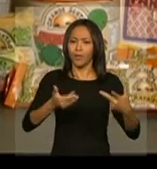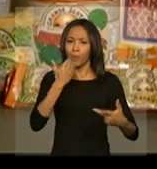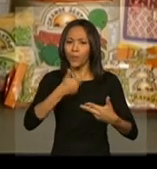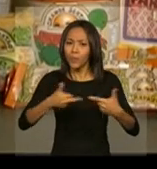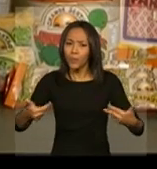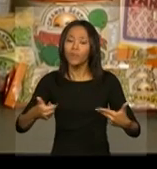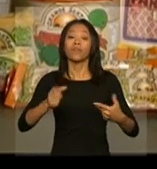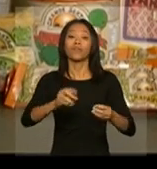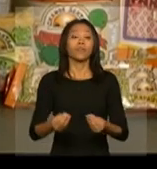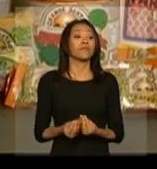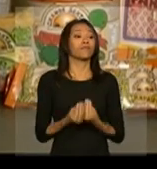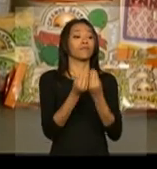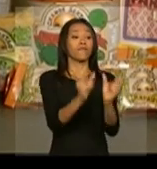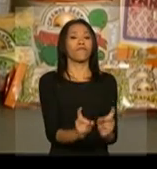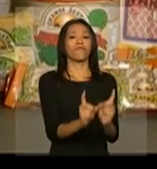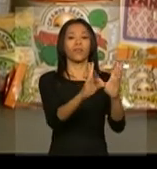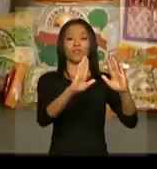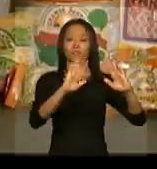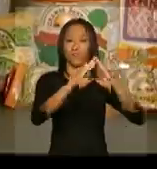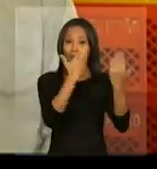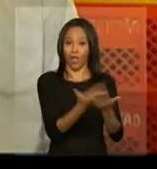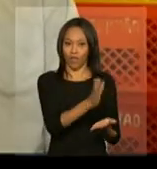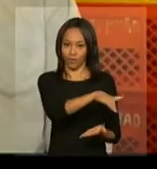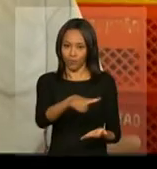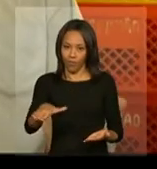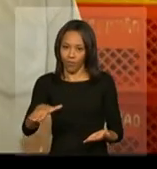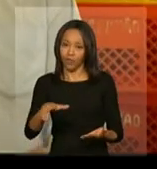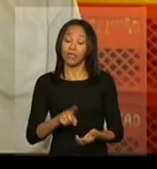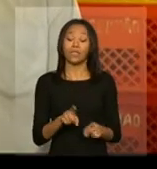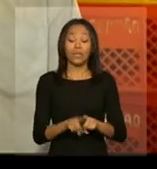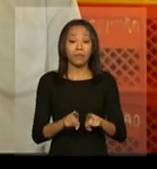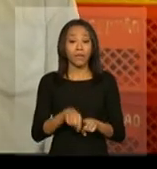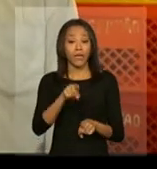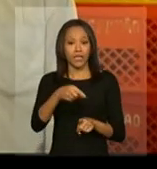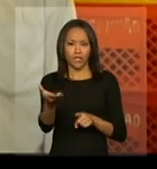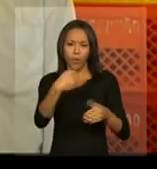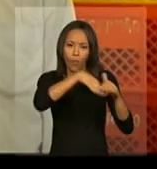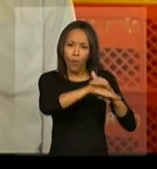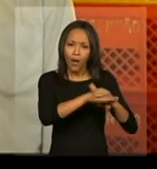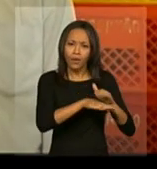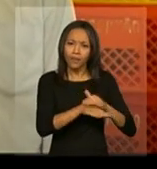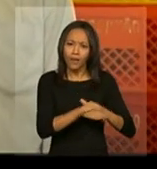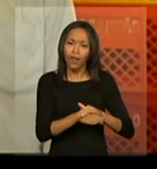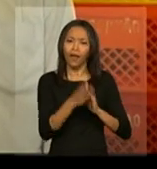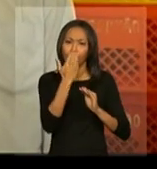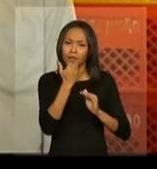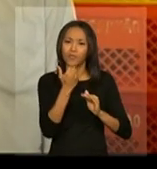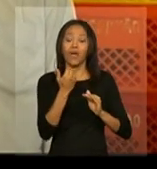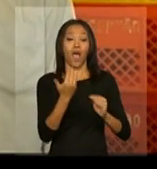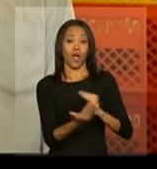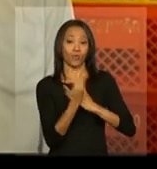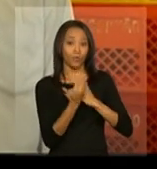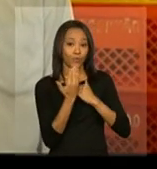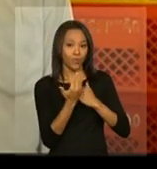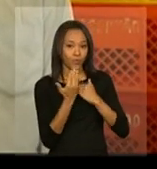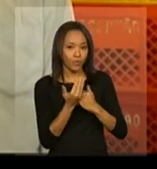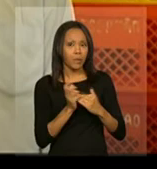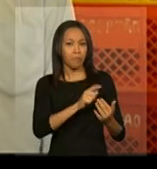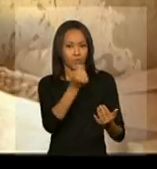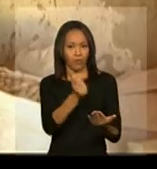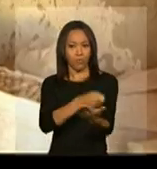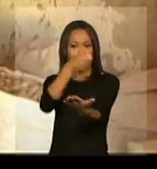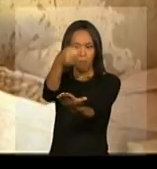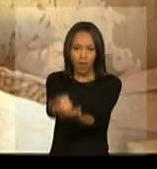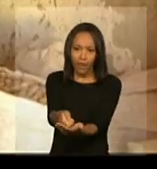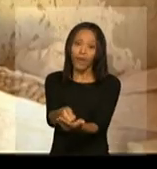para alimentação escolar. O programa formação de estoque, ele ajuda a gente a formar o estoque, pagar o agricultor em dias, que